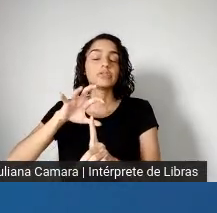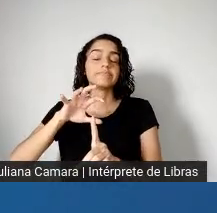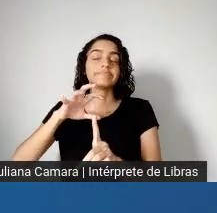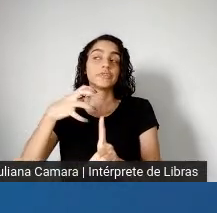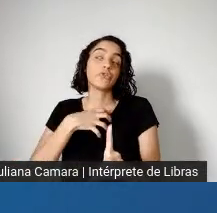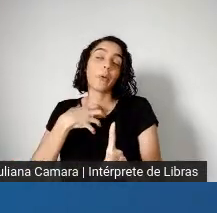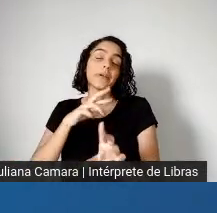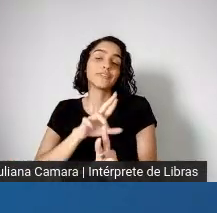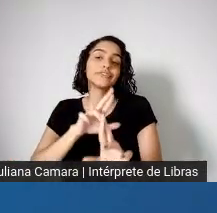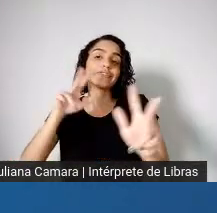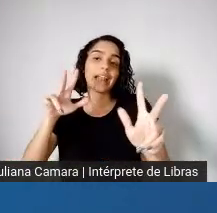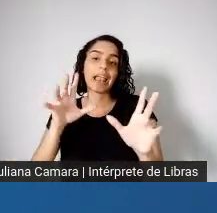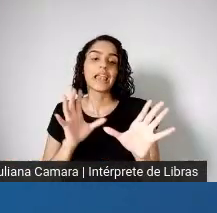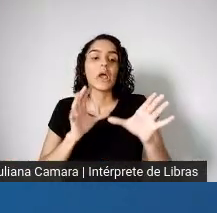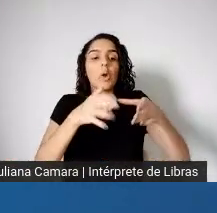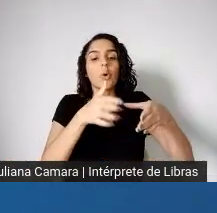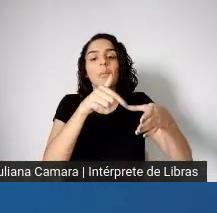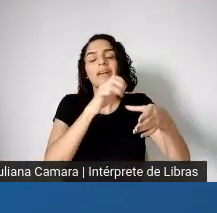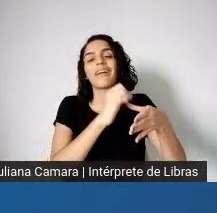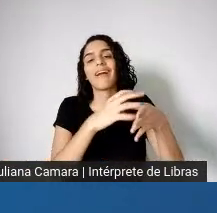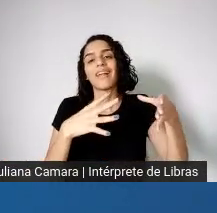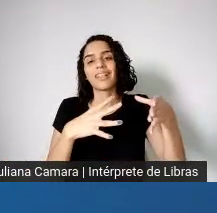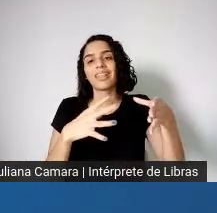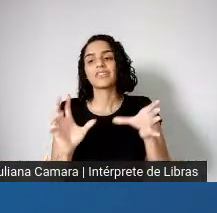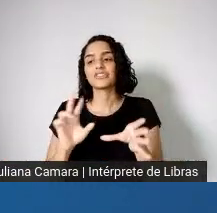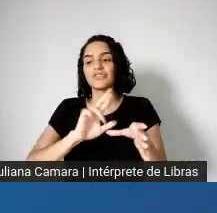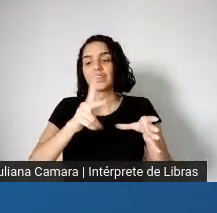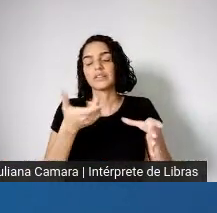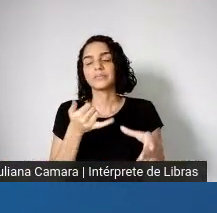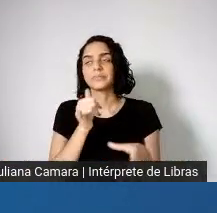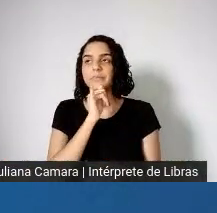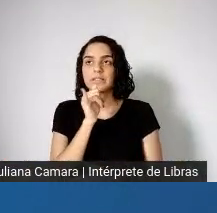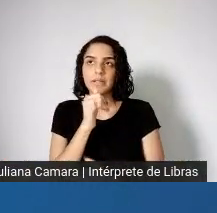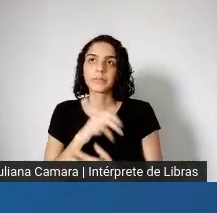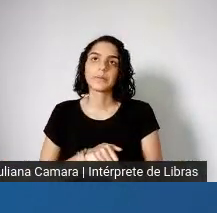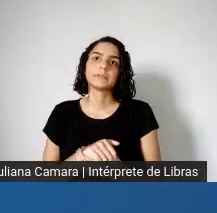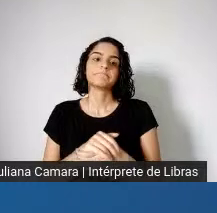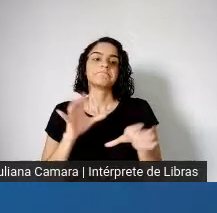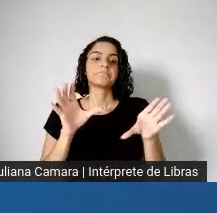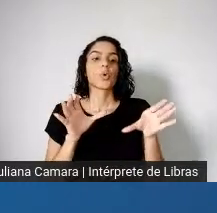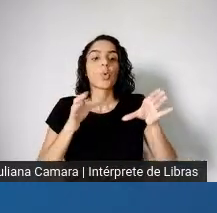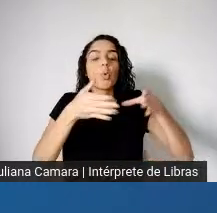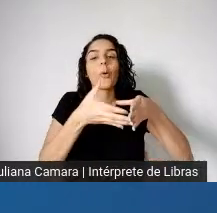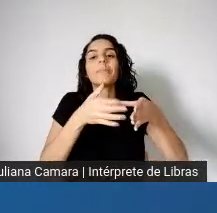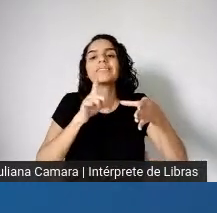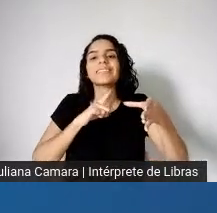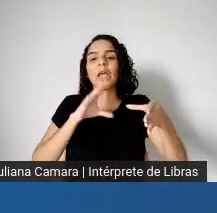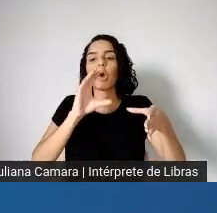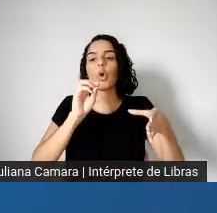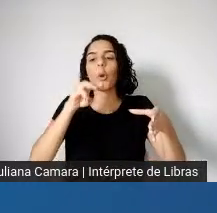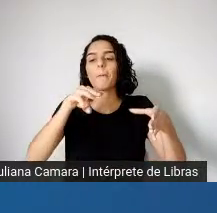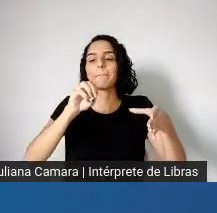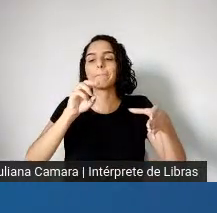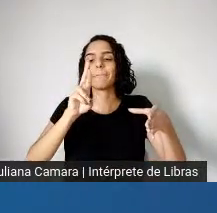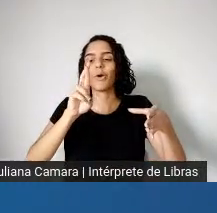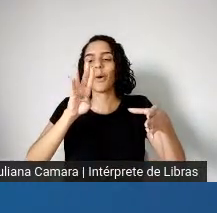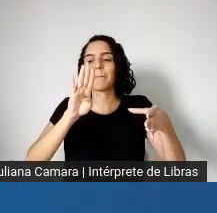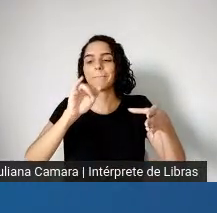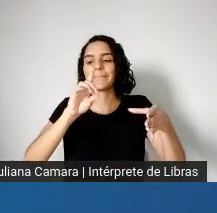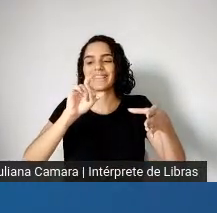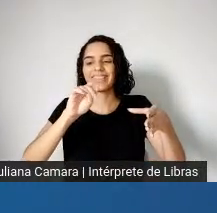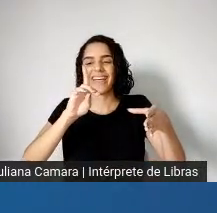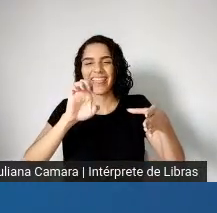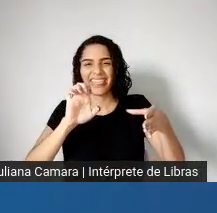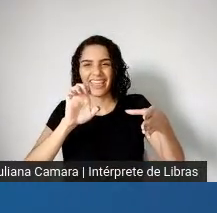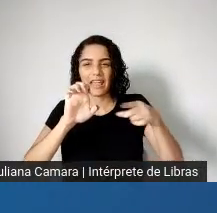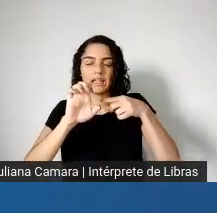grupos com determinadas características, como, por exemplo, as comorbidades, né, isso foi muito discutido na literatura médica, né, o